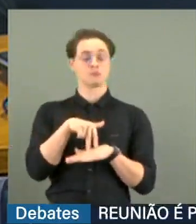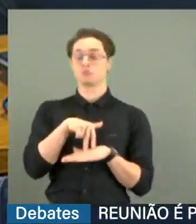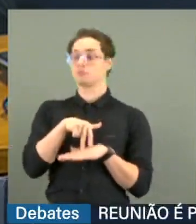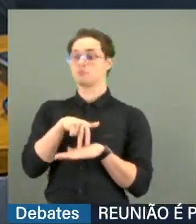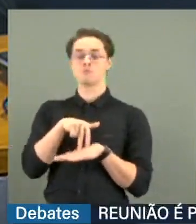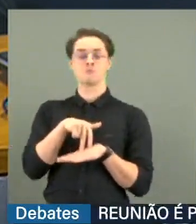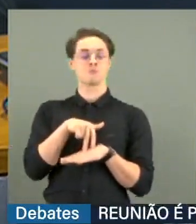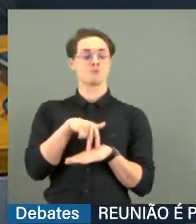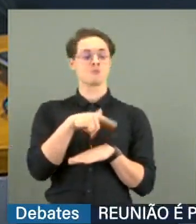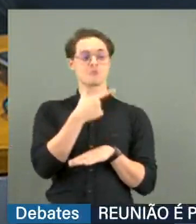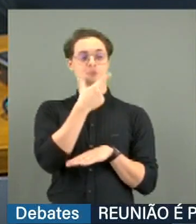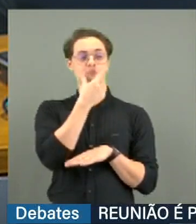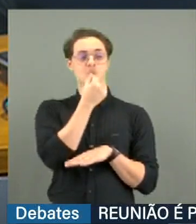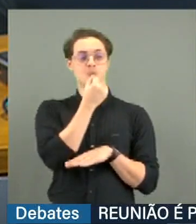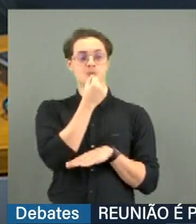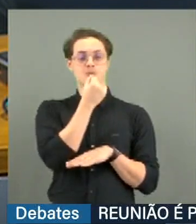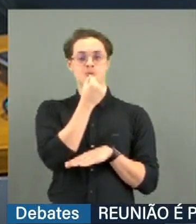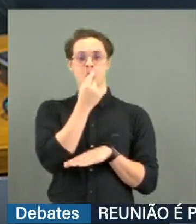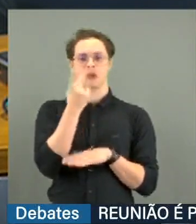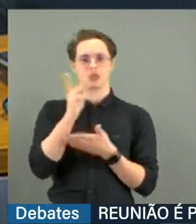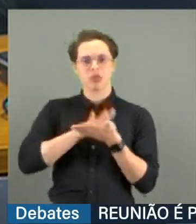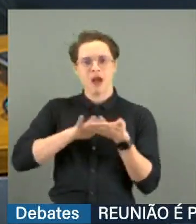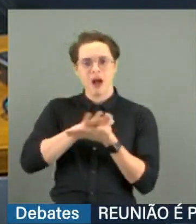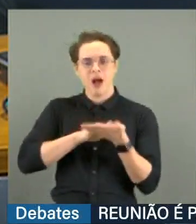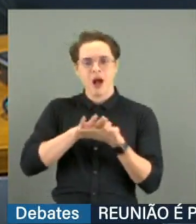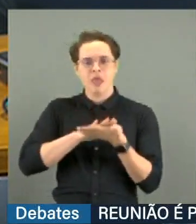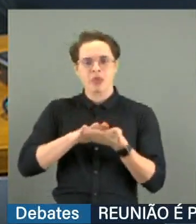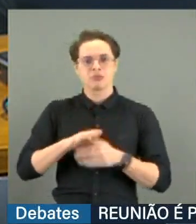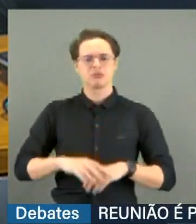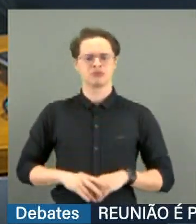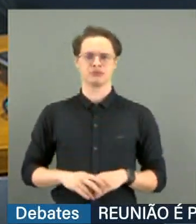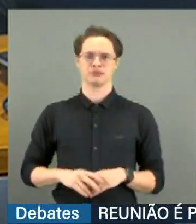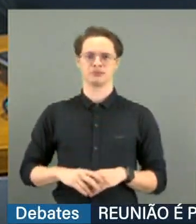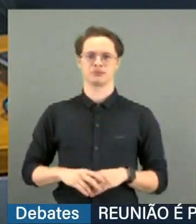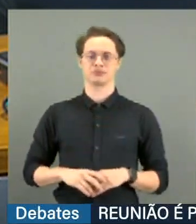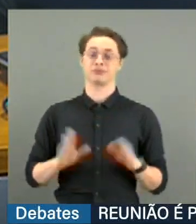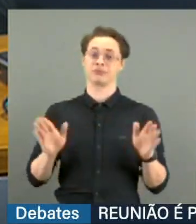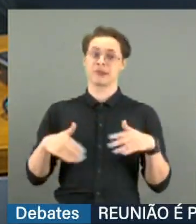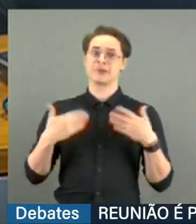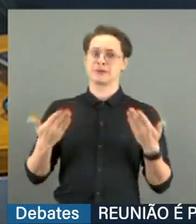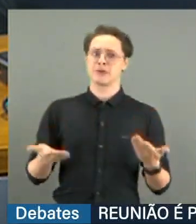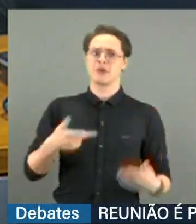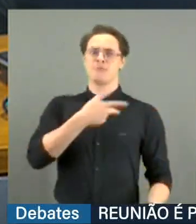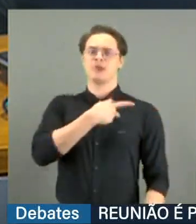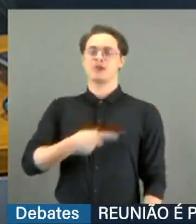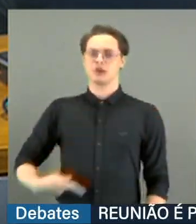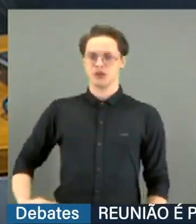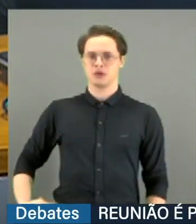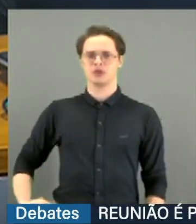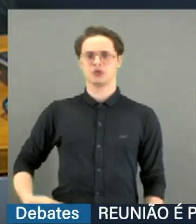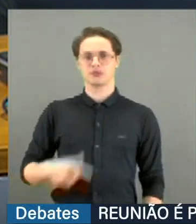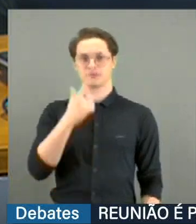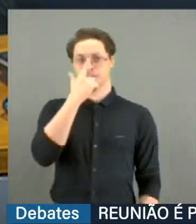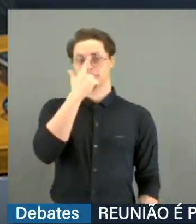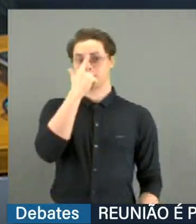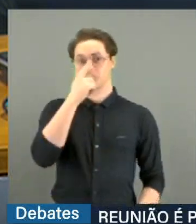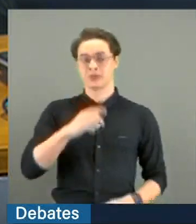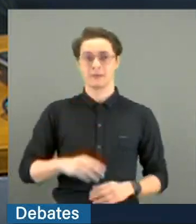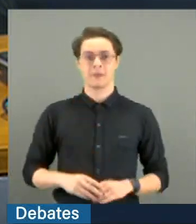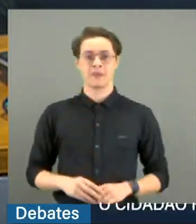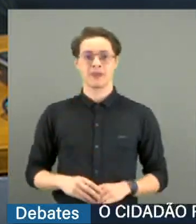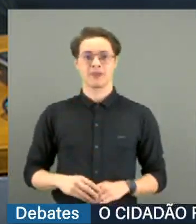falar nada. Então, presidente, relatora, colegas deputados,